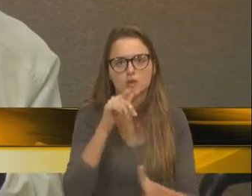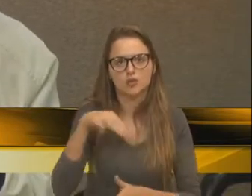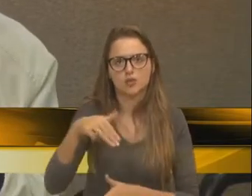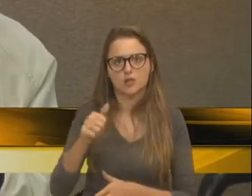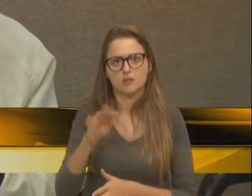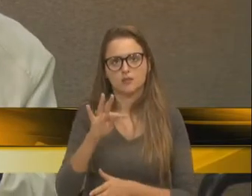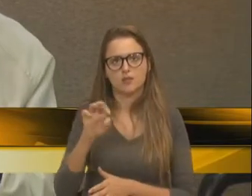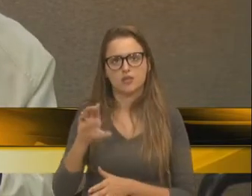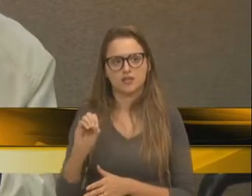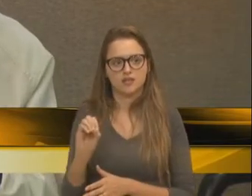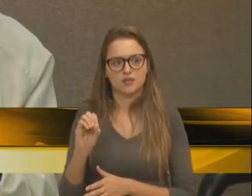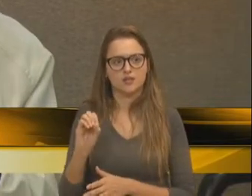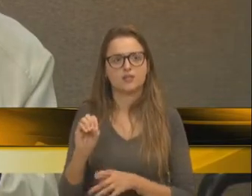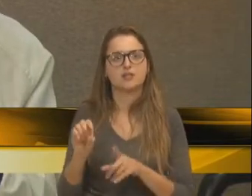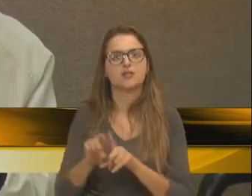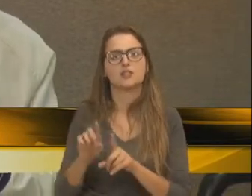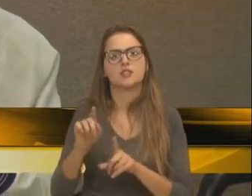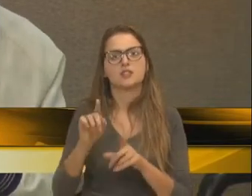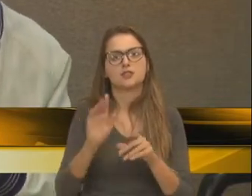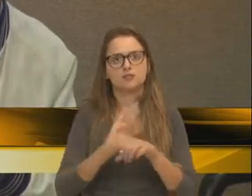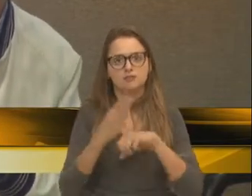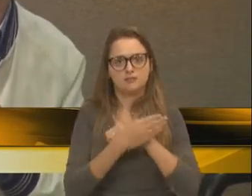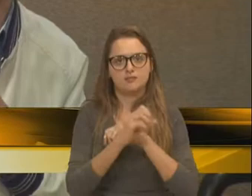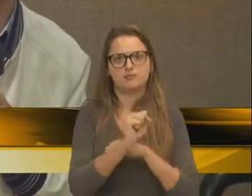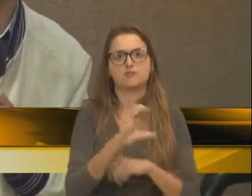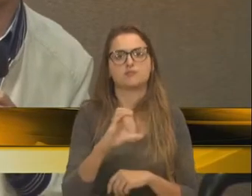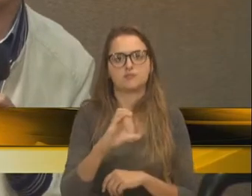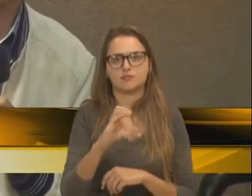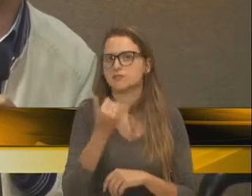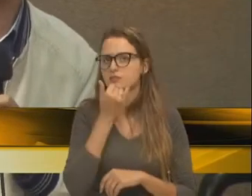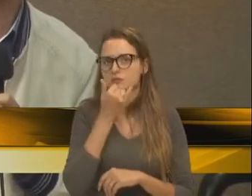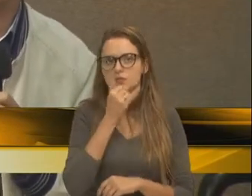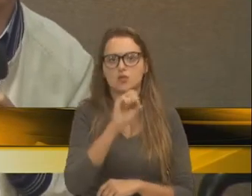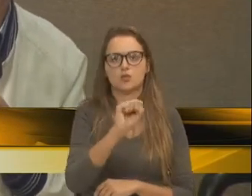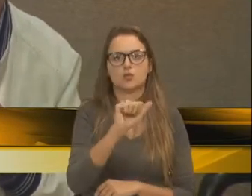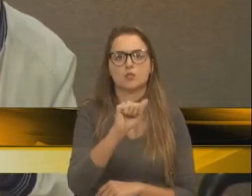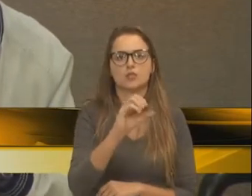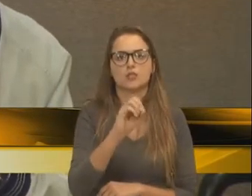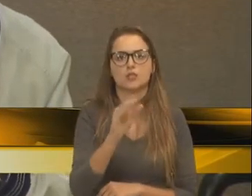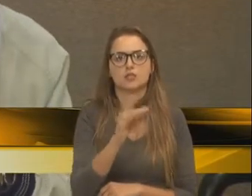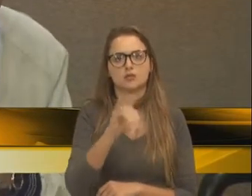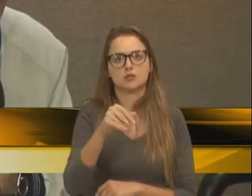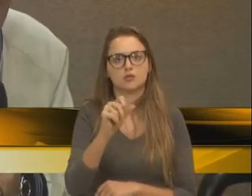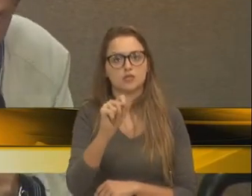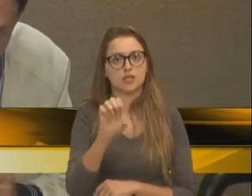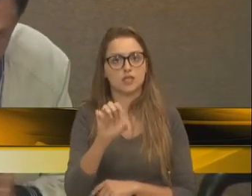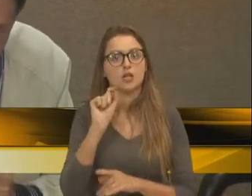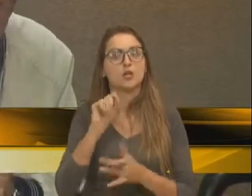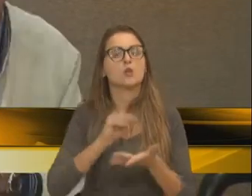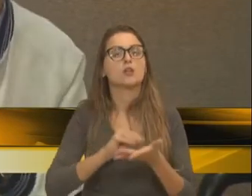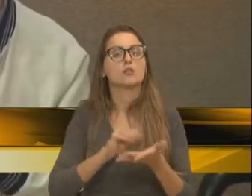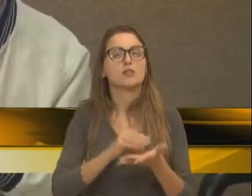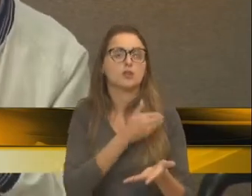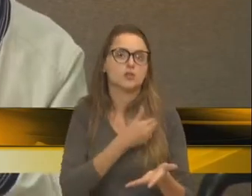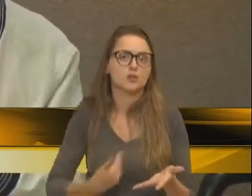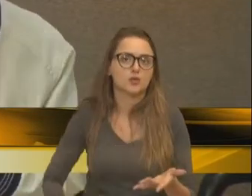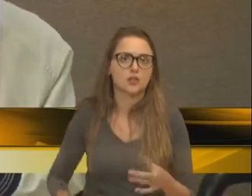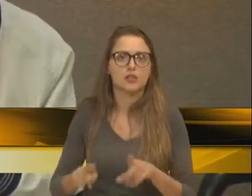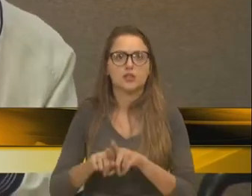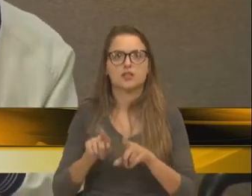Pellegrino, Pio X, Santa Catarina, Itaí. São José. O que falta para esse governo, e está aí também o vídeo